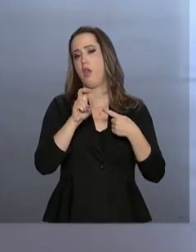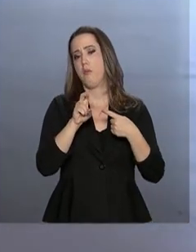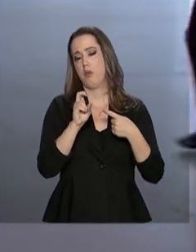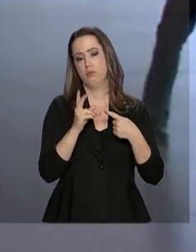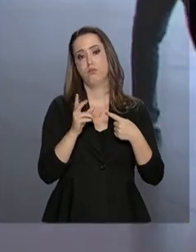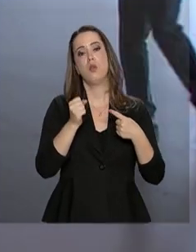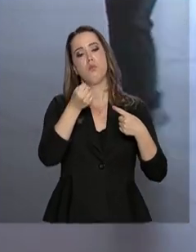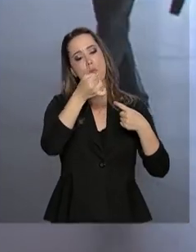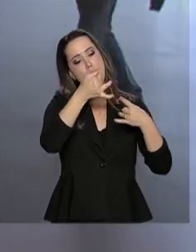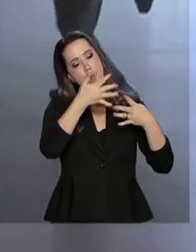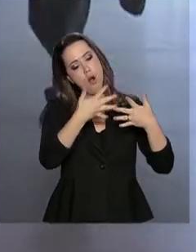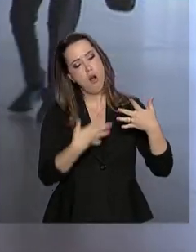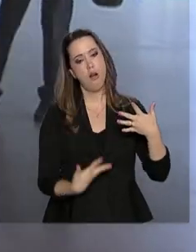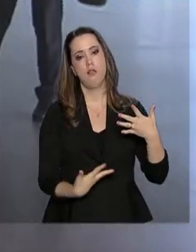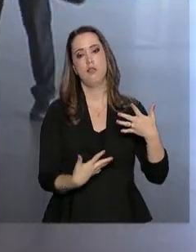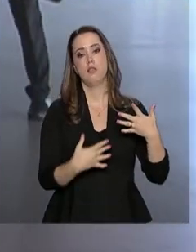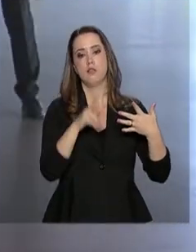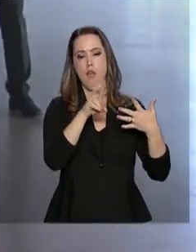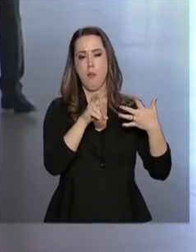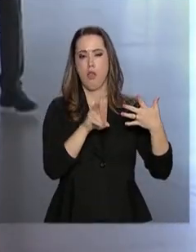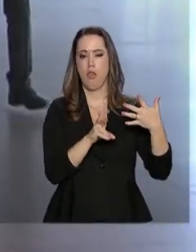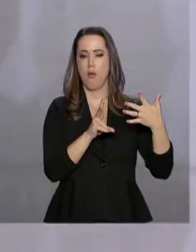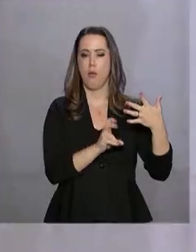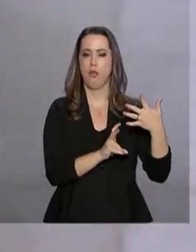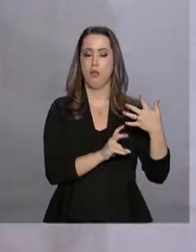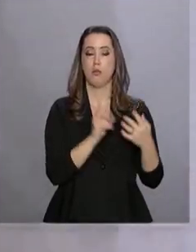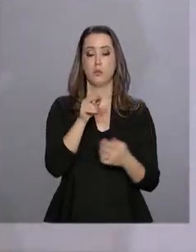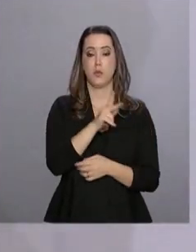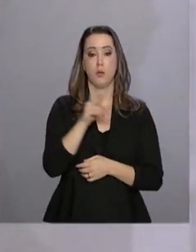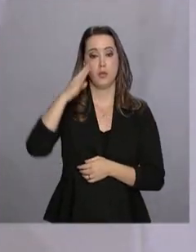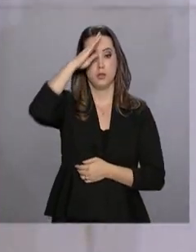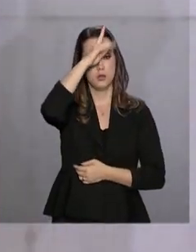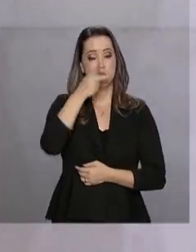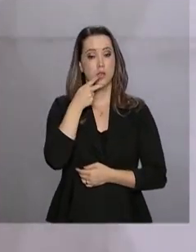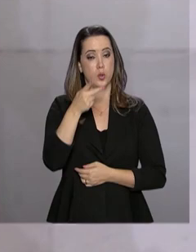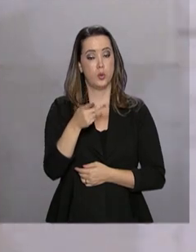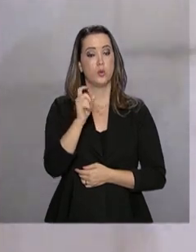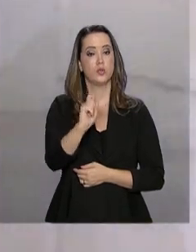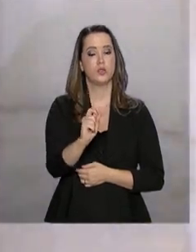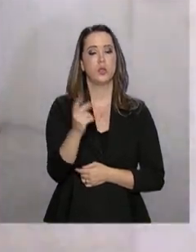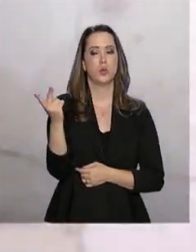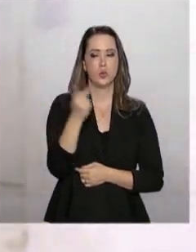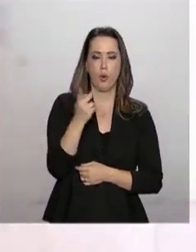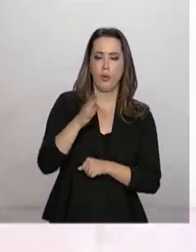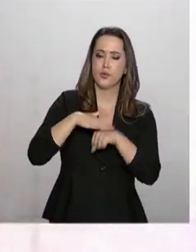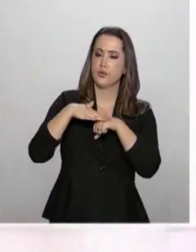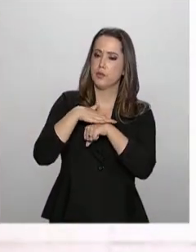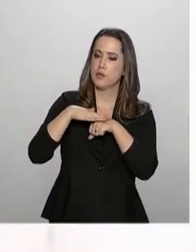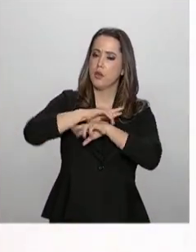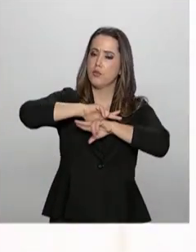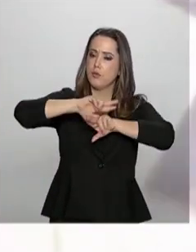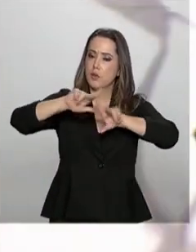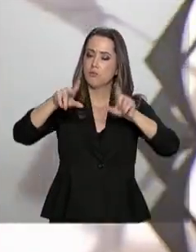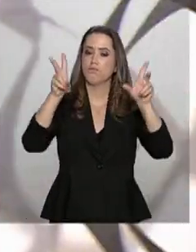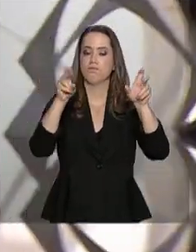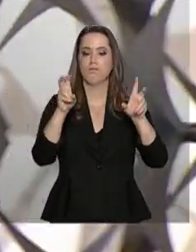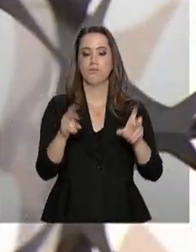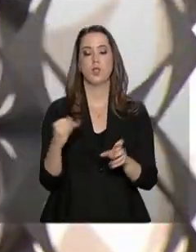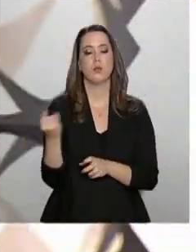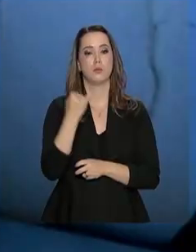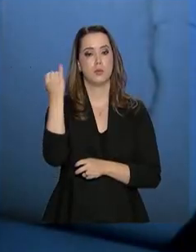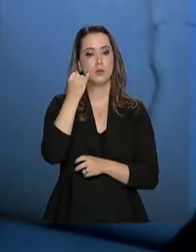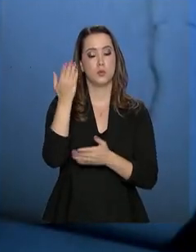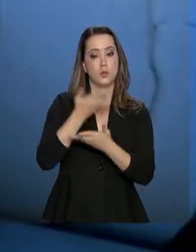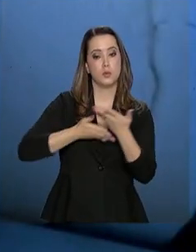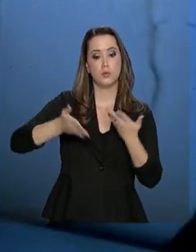encontro. Segundo o presidente Jair Bolsonaro, ele e Maurício Macri trataram de vários assuntos de interesse